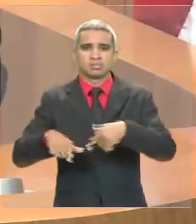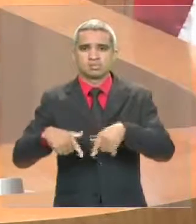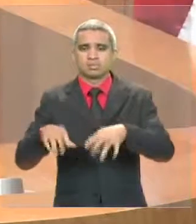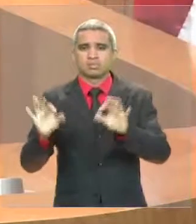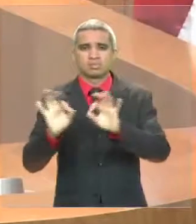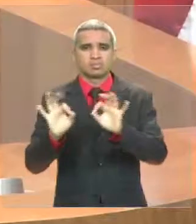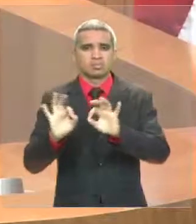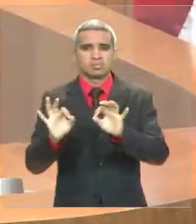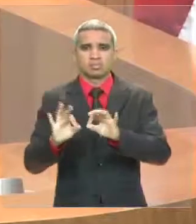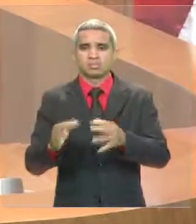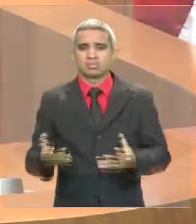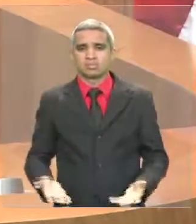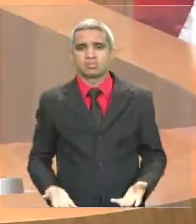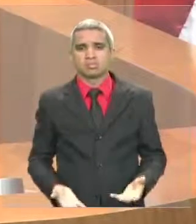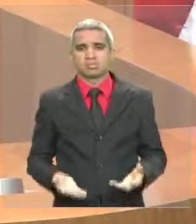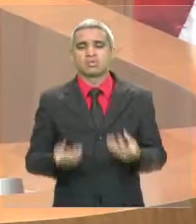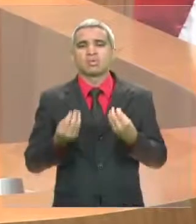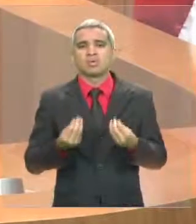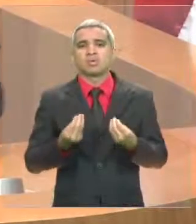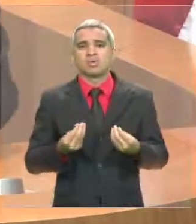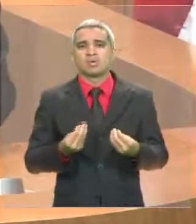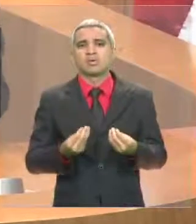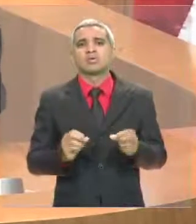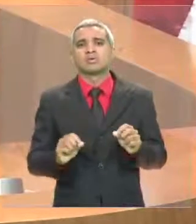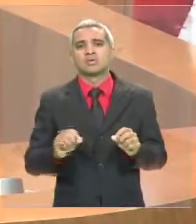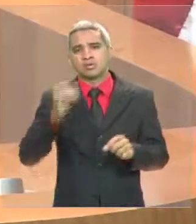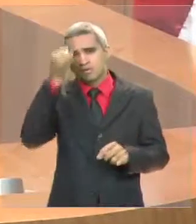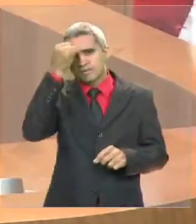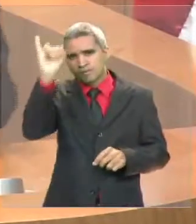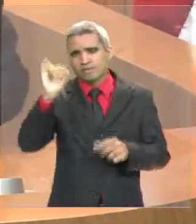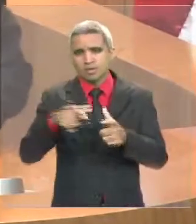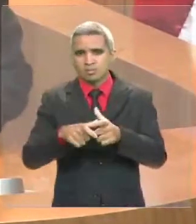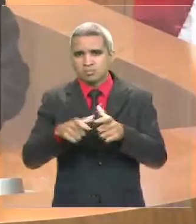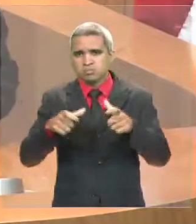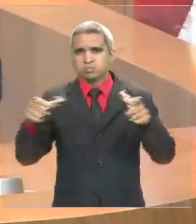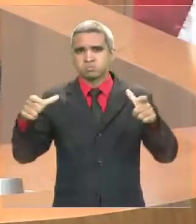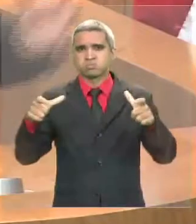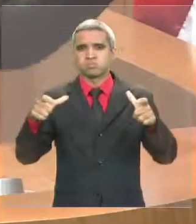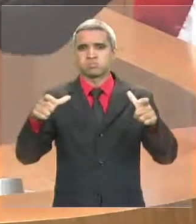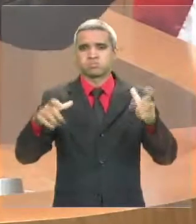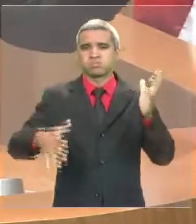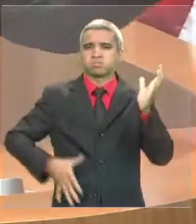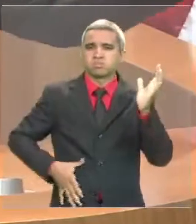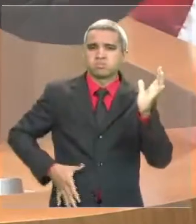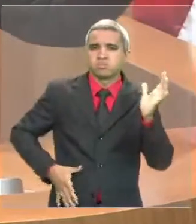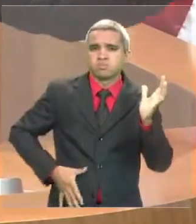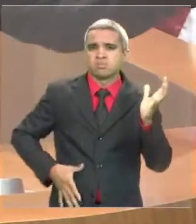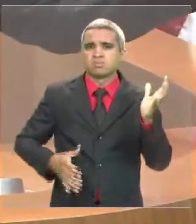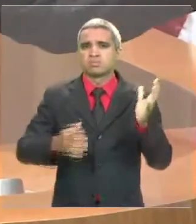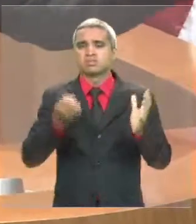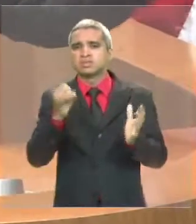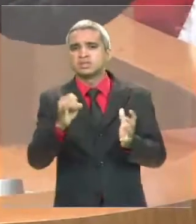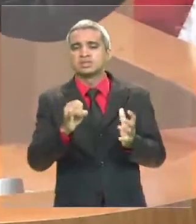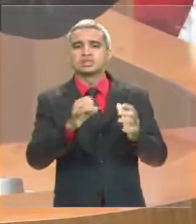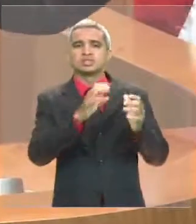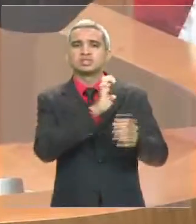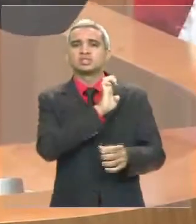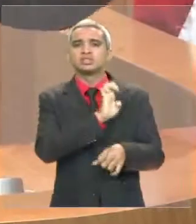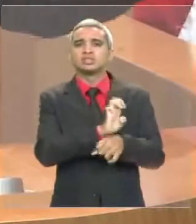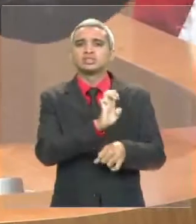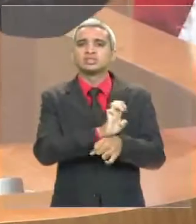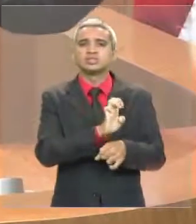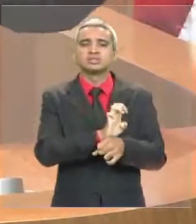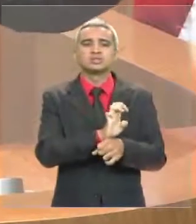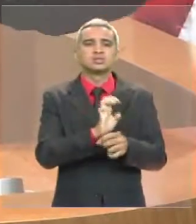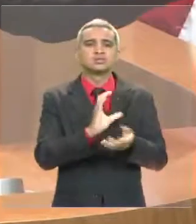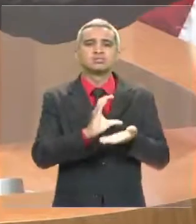Como nós podemos conter o avanço da criminalidade, da marginalidade, se nós não temos o braço do Estado, se